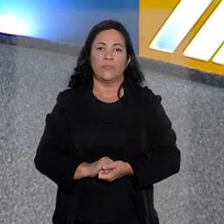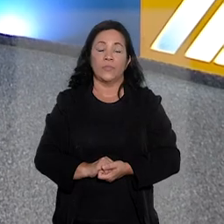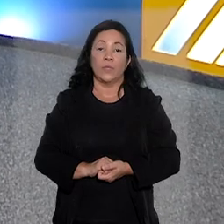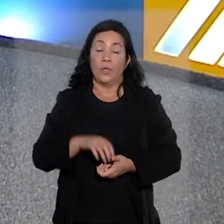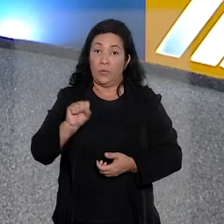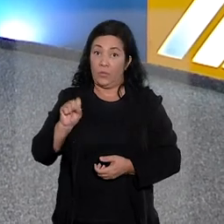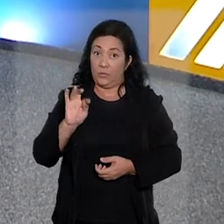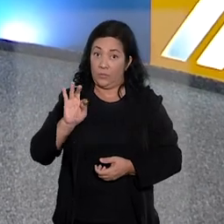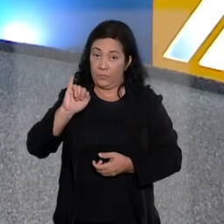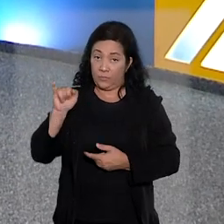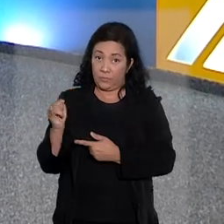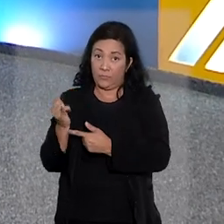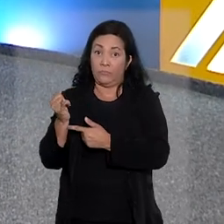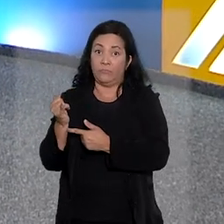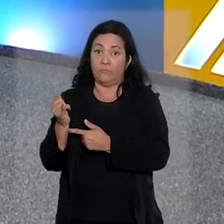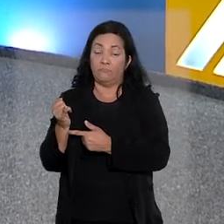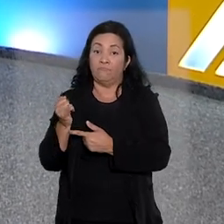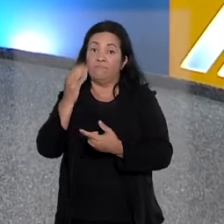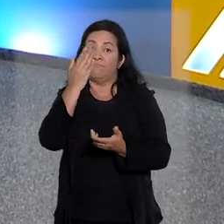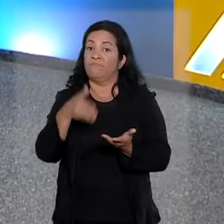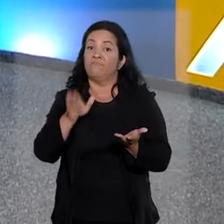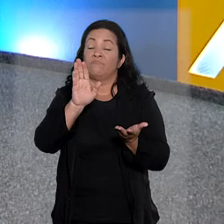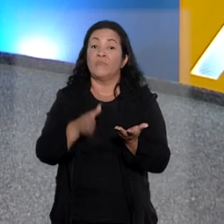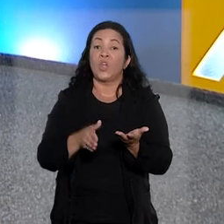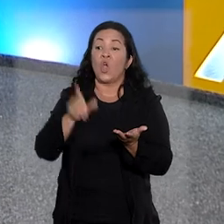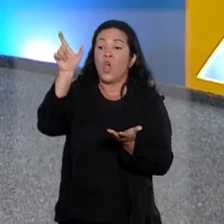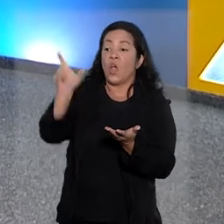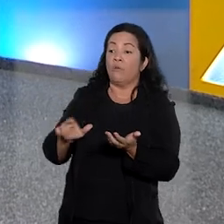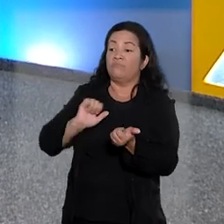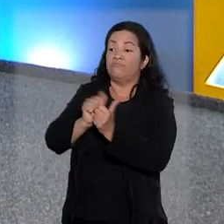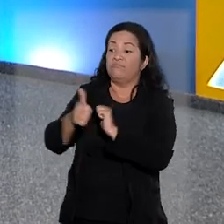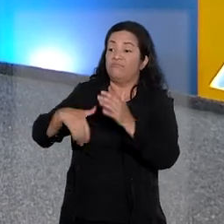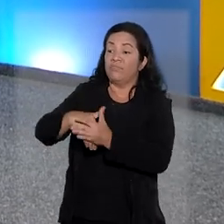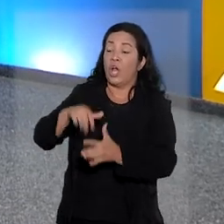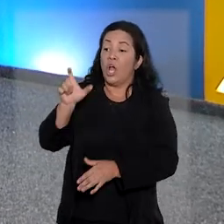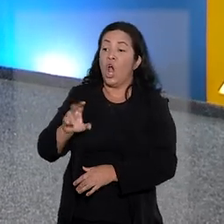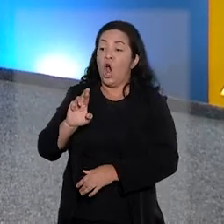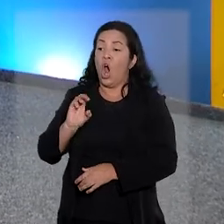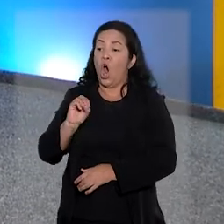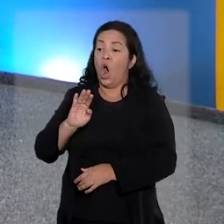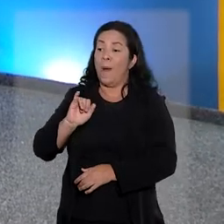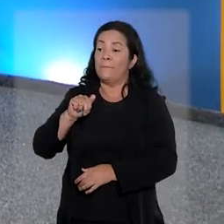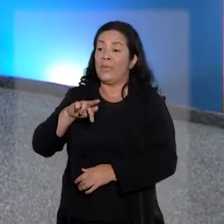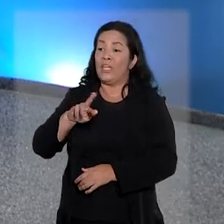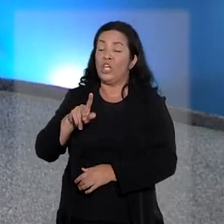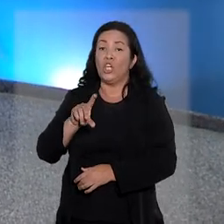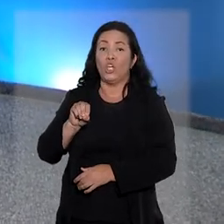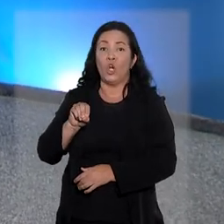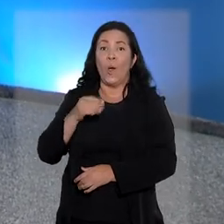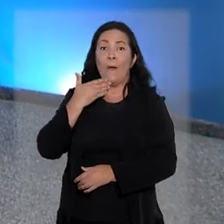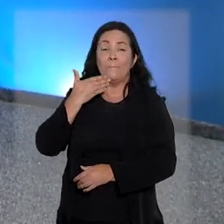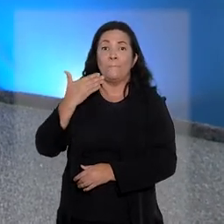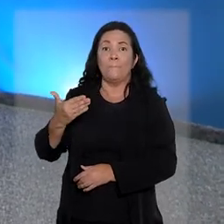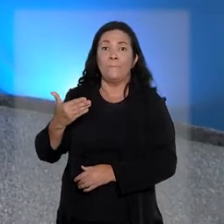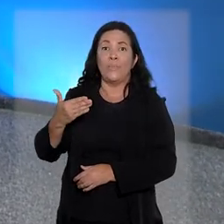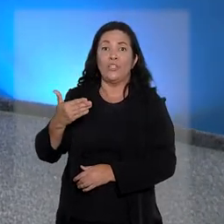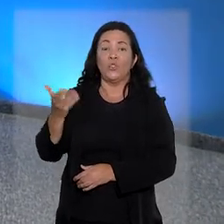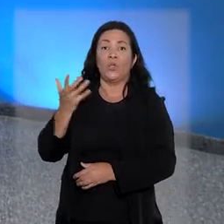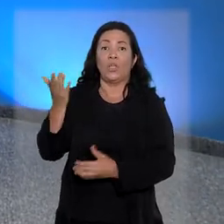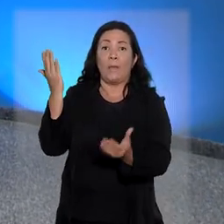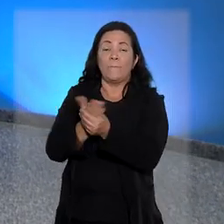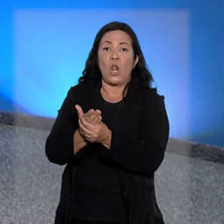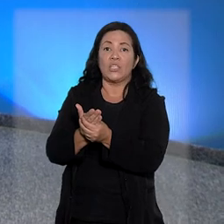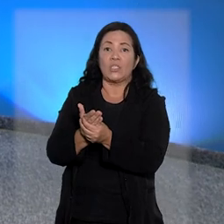O Superior Tribunal de Justiça negou o pedido de Robinho para que a República da Itália apresente cópia integral